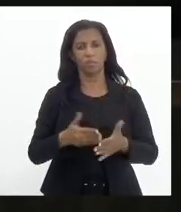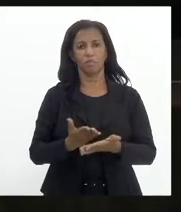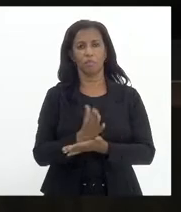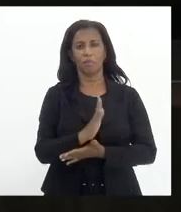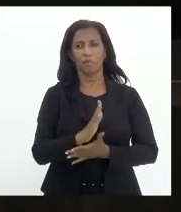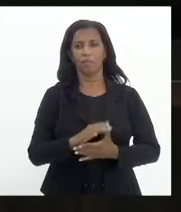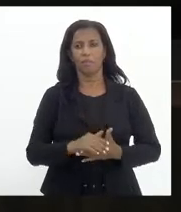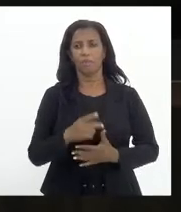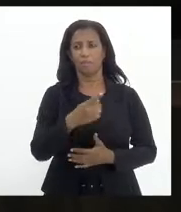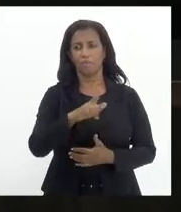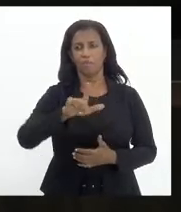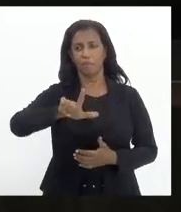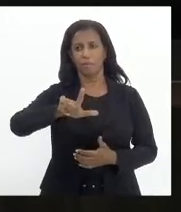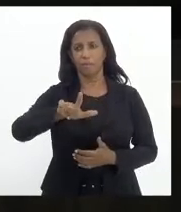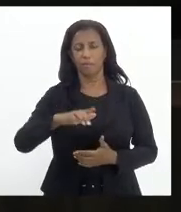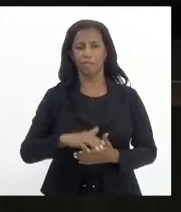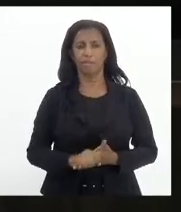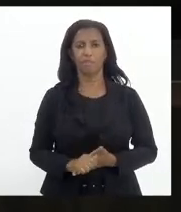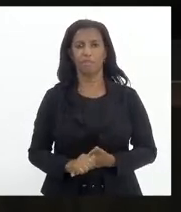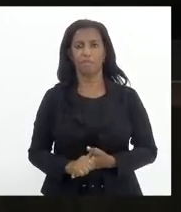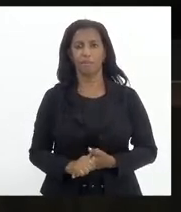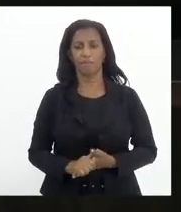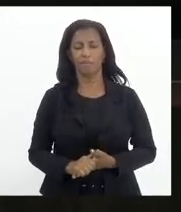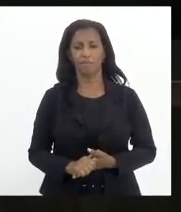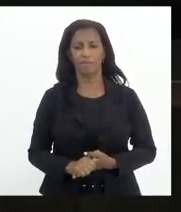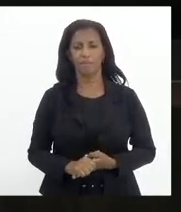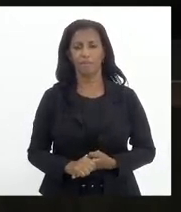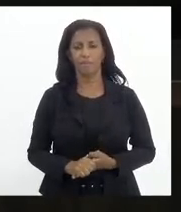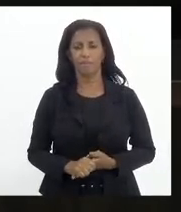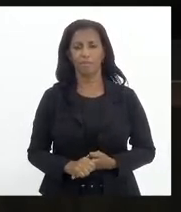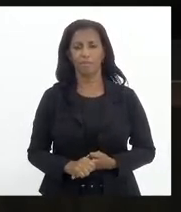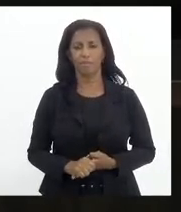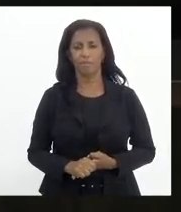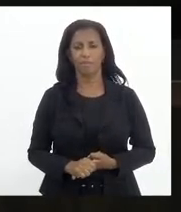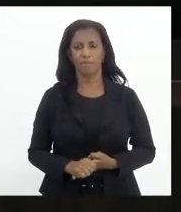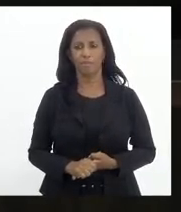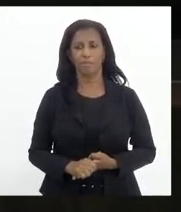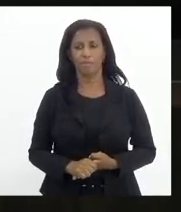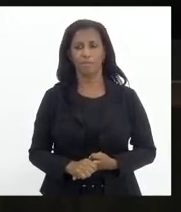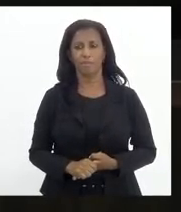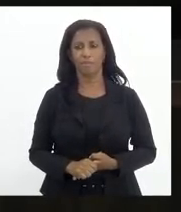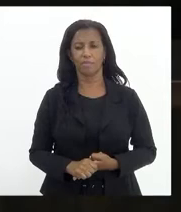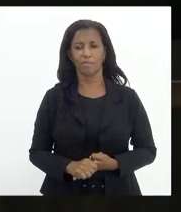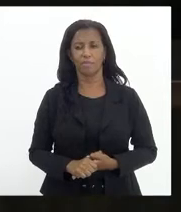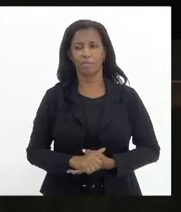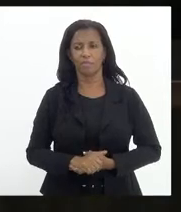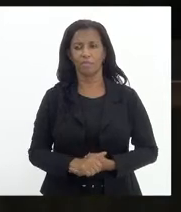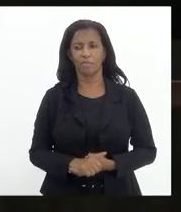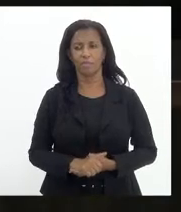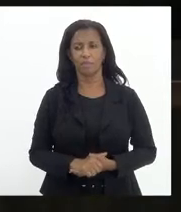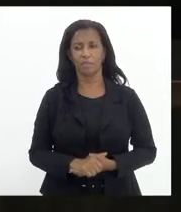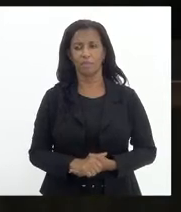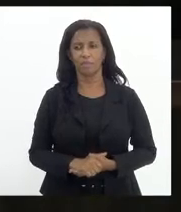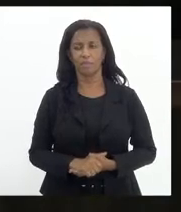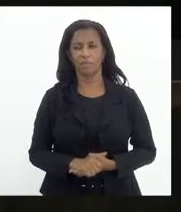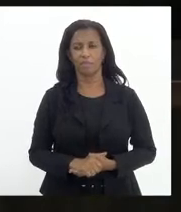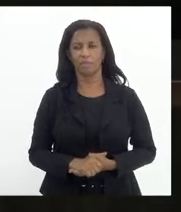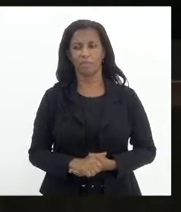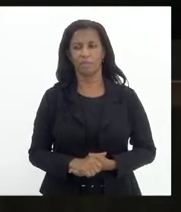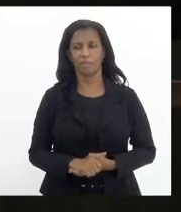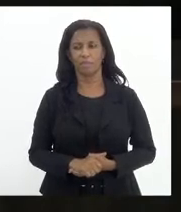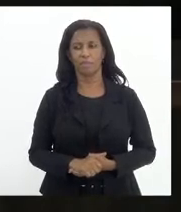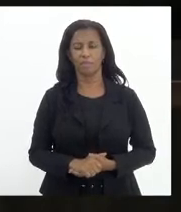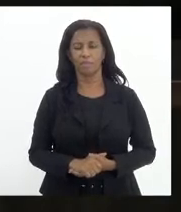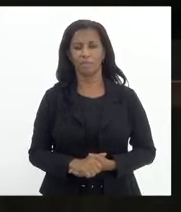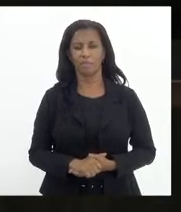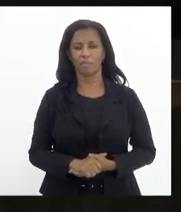Aprovado. Em votação, projeto sim emendado. Os senhores que aprovam, permaneçam como estão. Aprovado. Vai a autógrafo. Para a declaração, presidente. Ao final, Tia Ju e